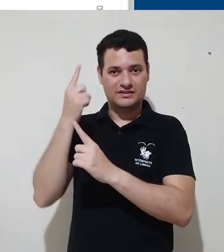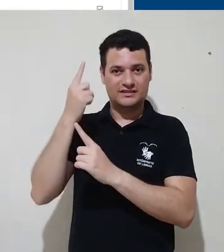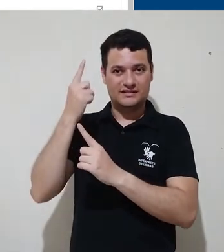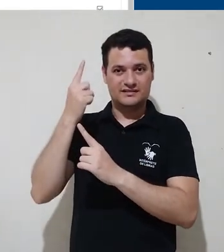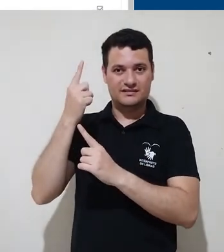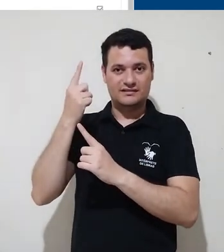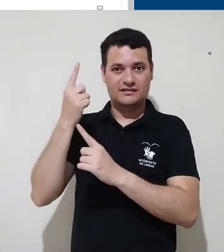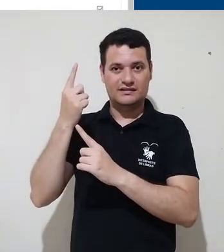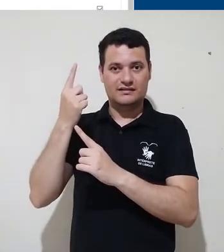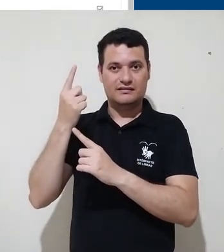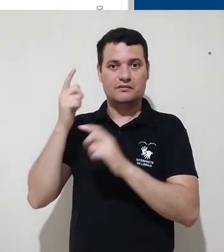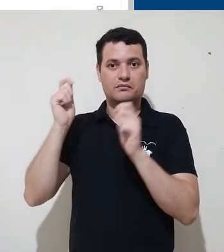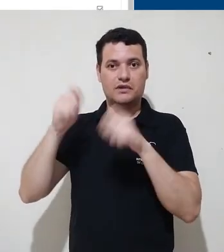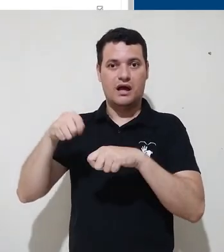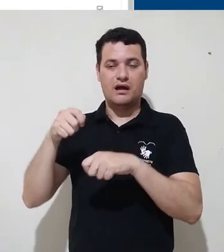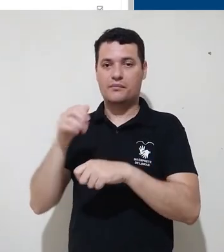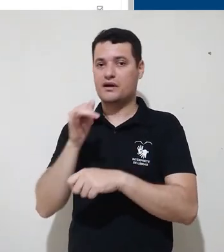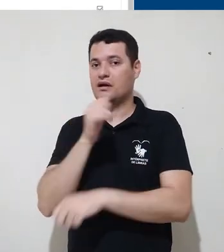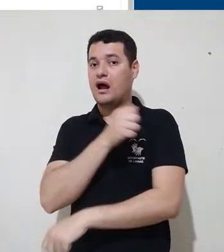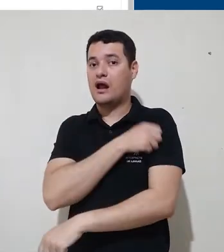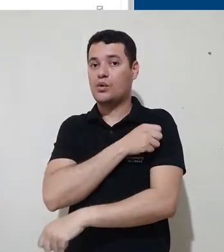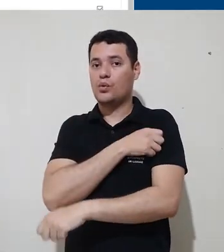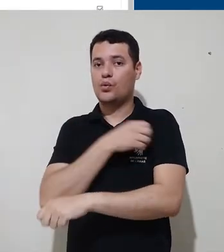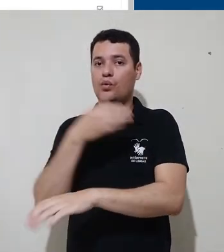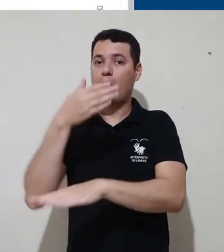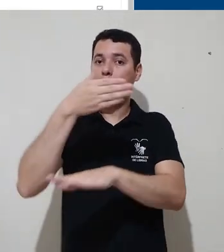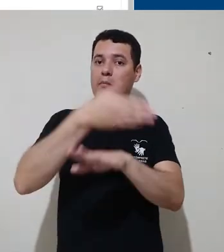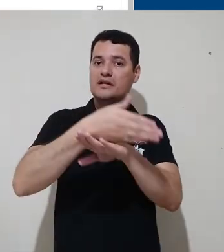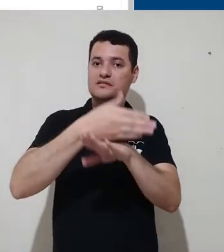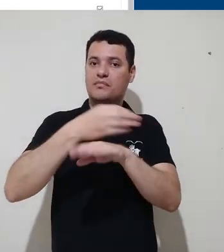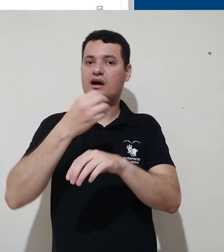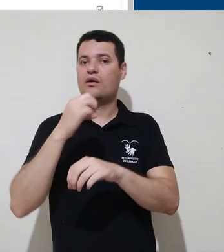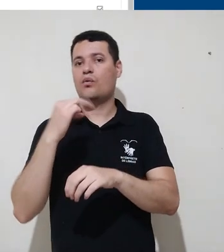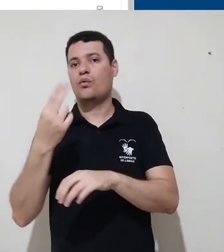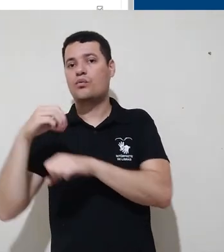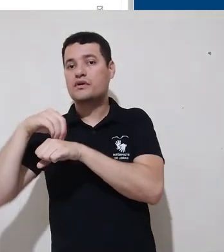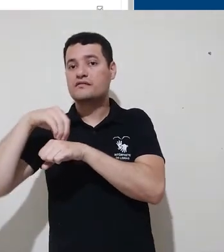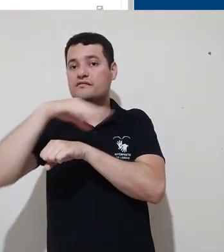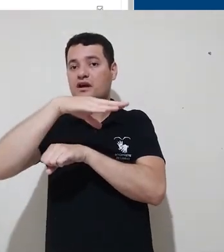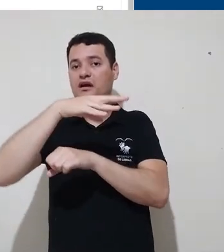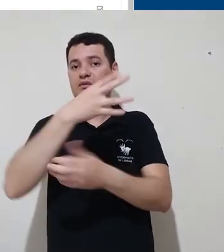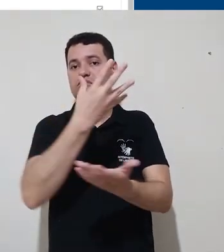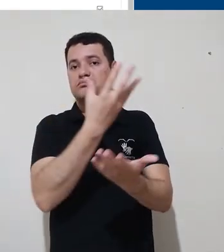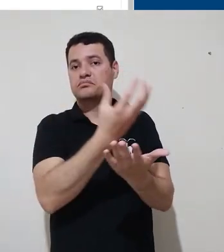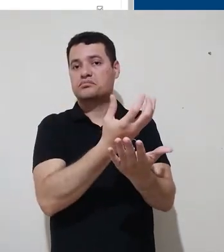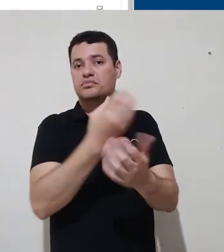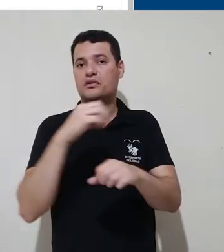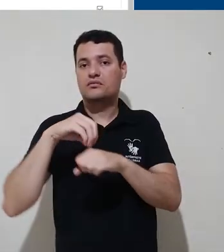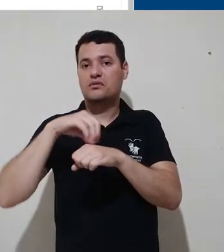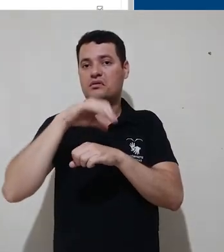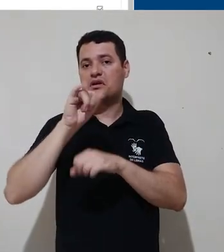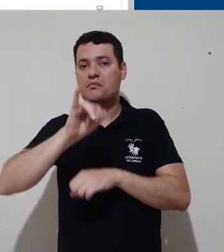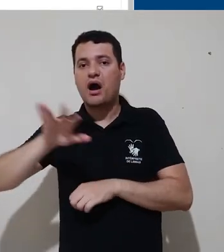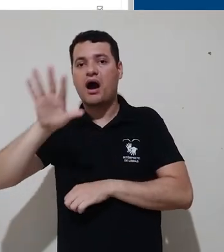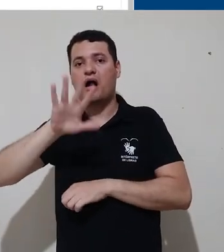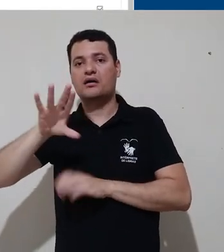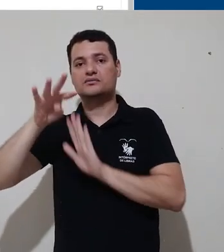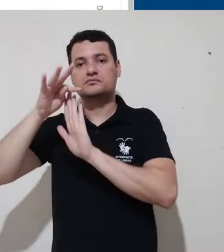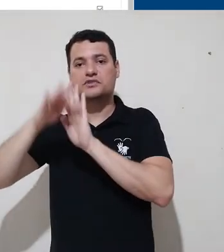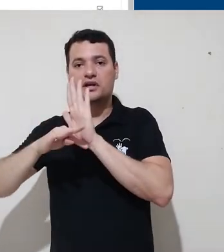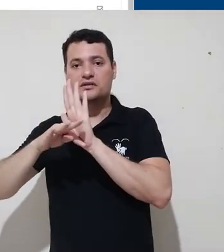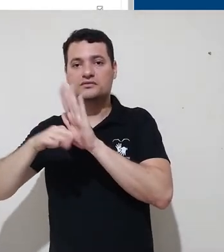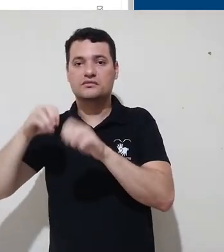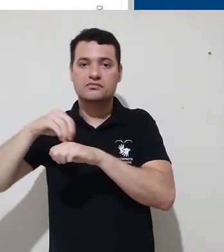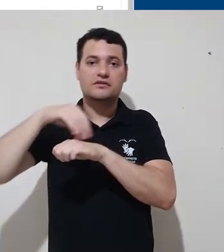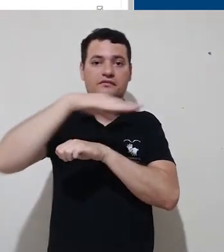esse tipo de atividade permite a participação de um aluno que vai enviar, no caso, um arquivo